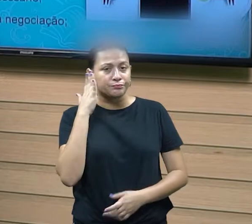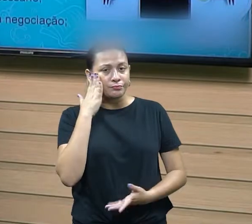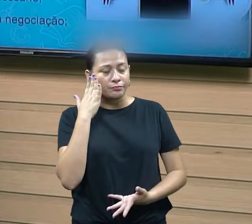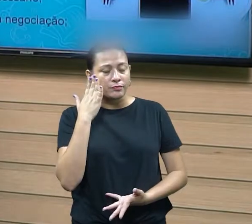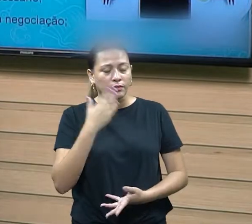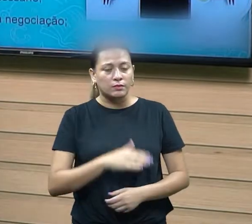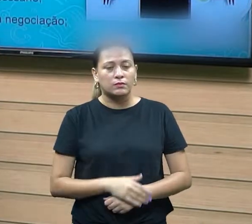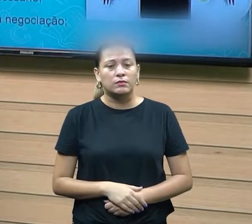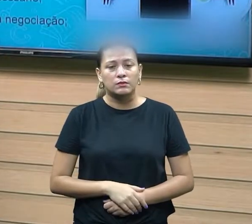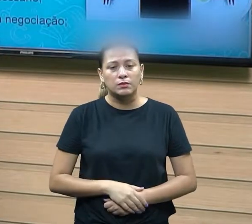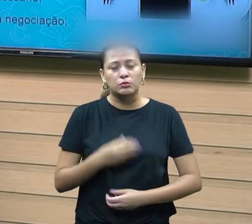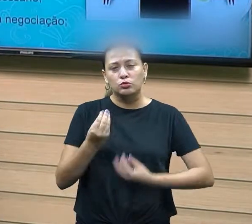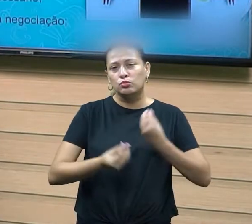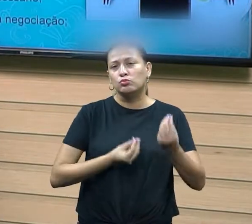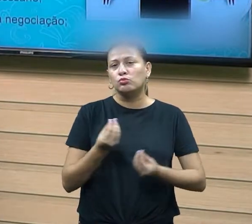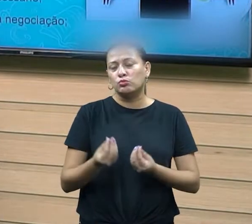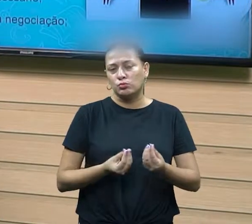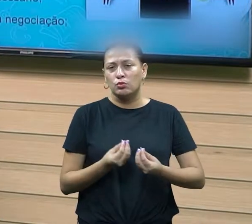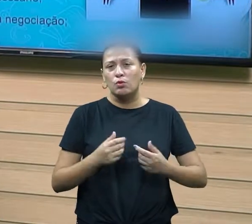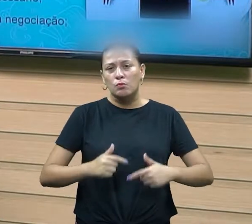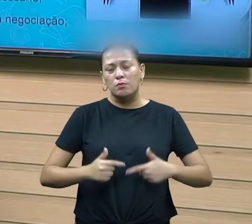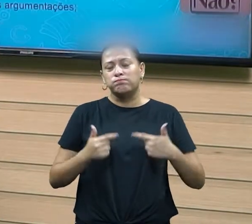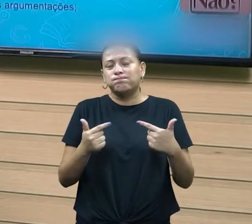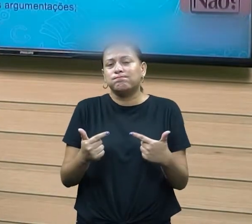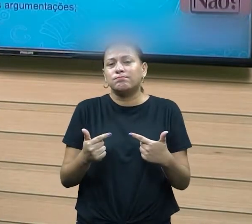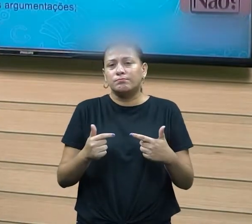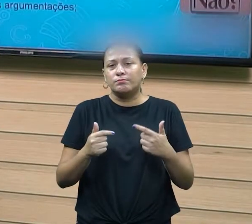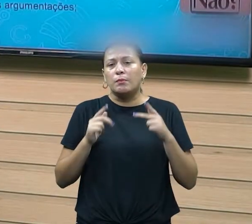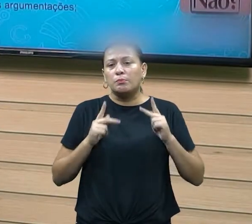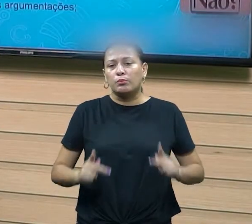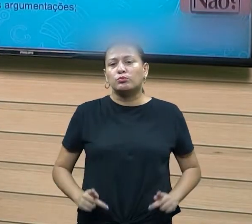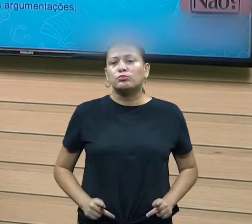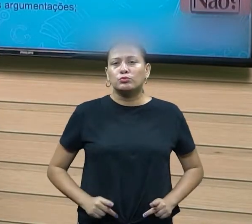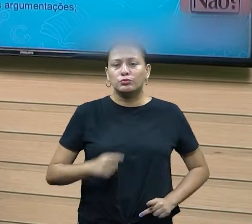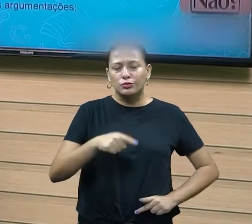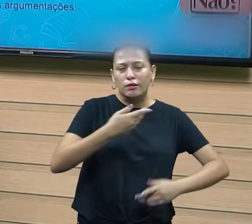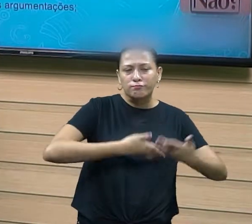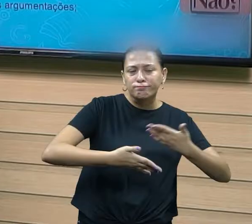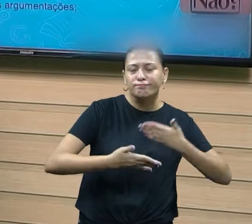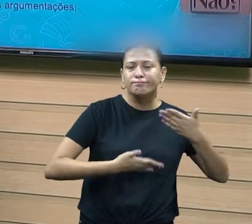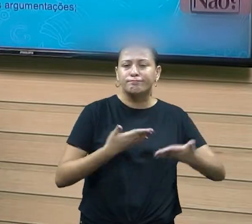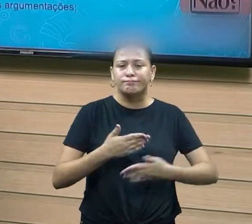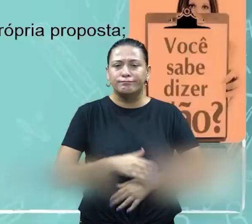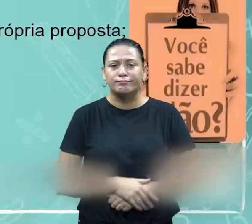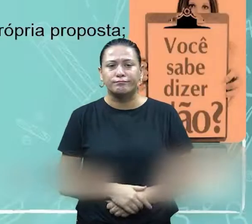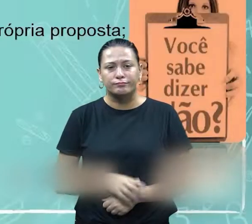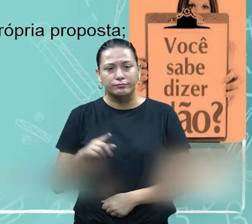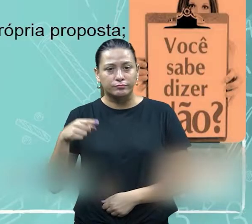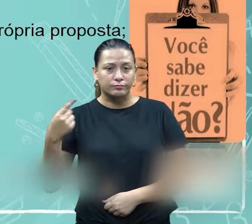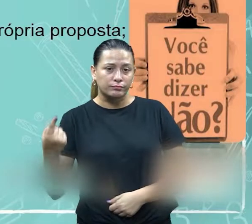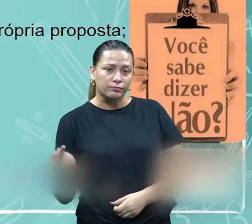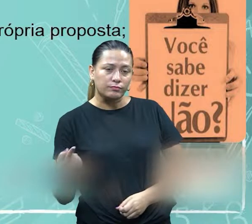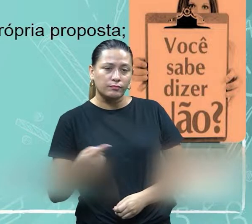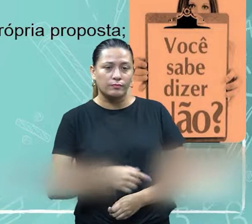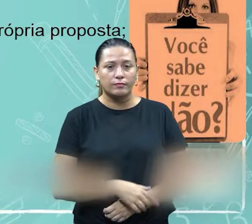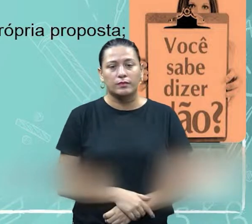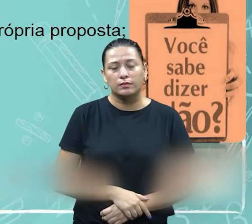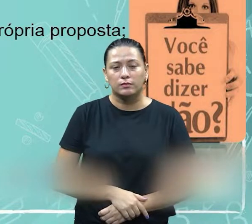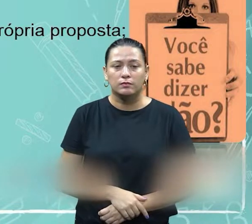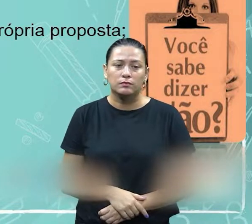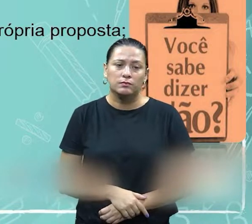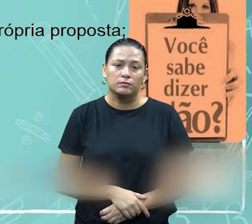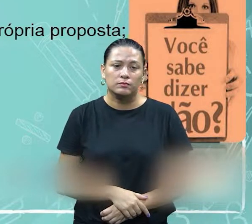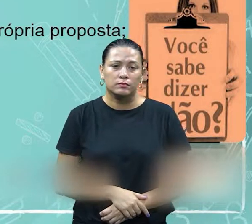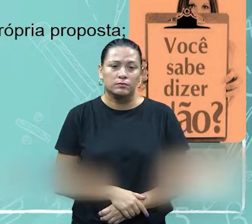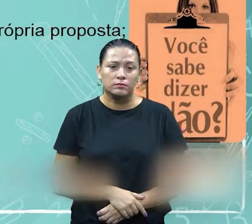saber trabalhar nesse processo, né. Então, aqui nós temos um outro, uma outra